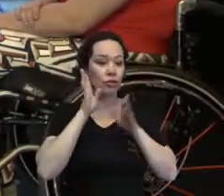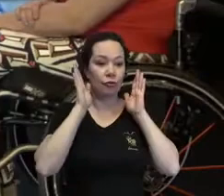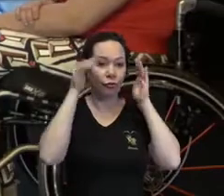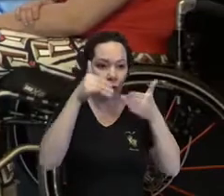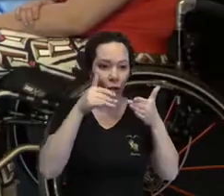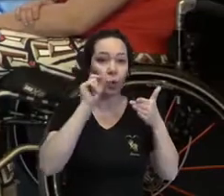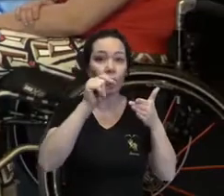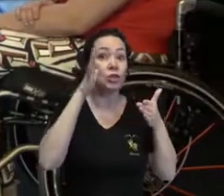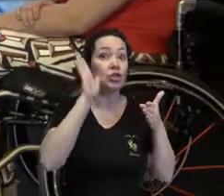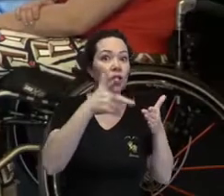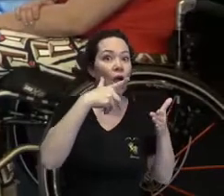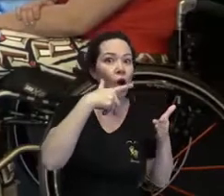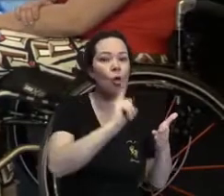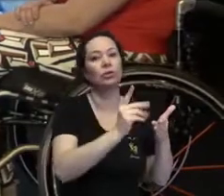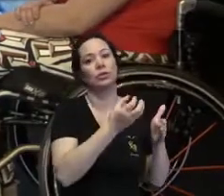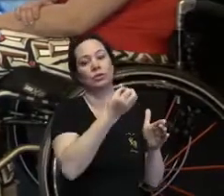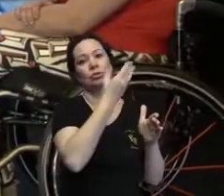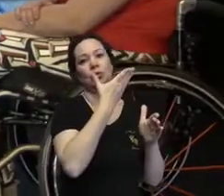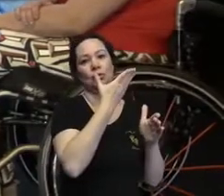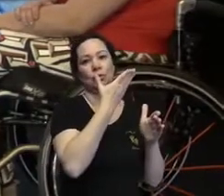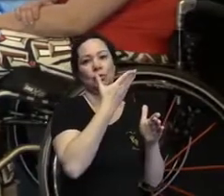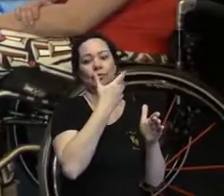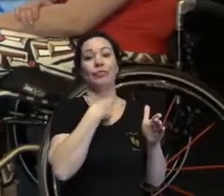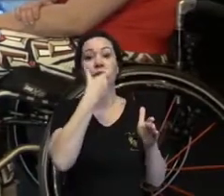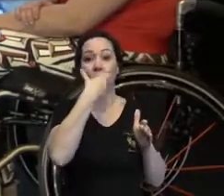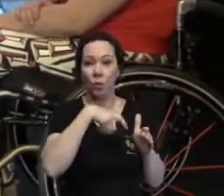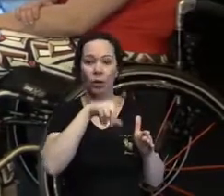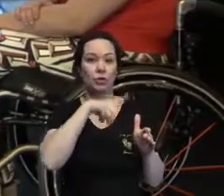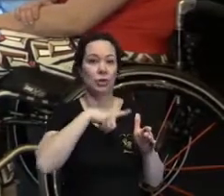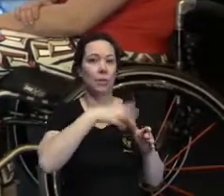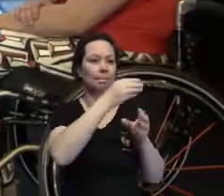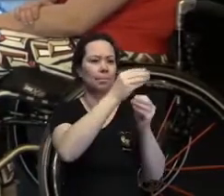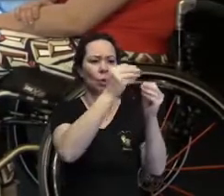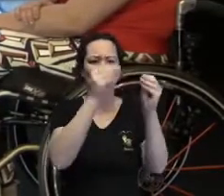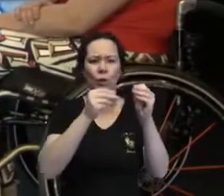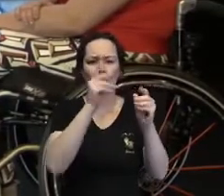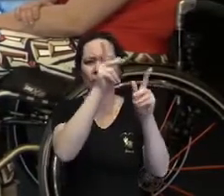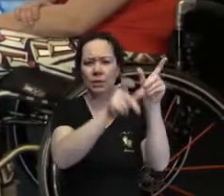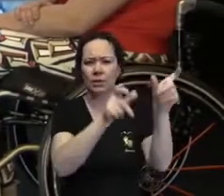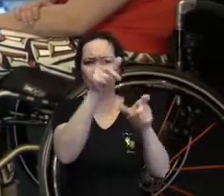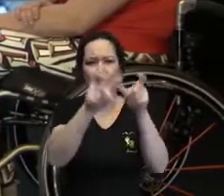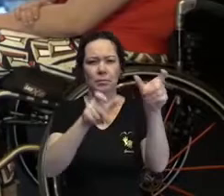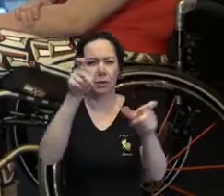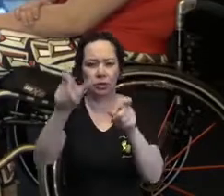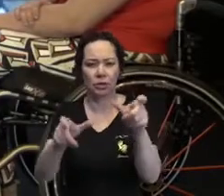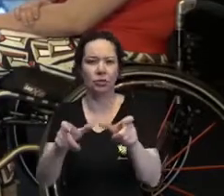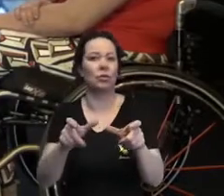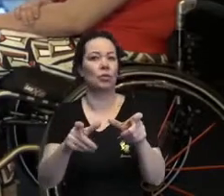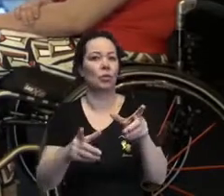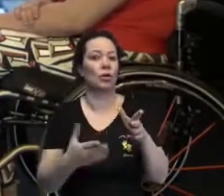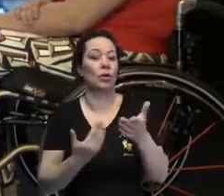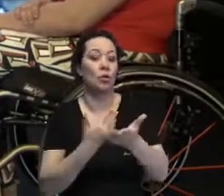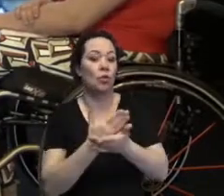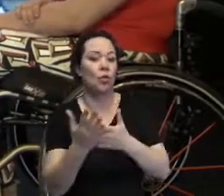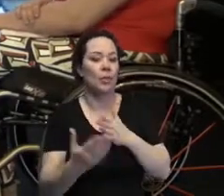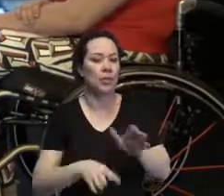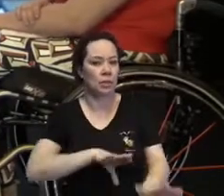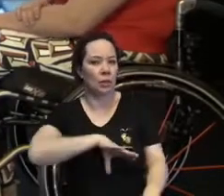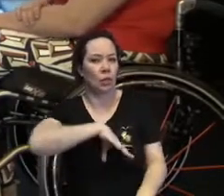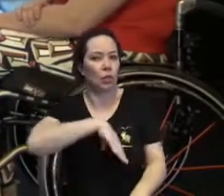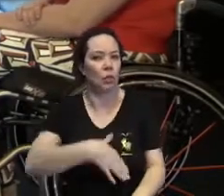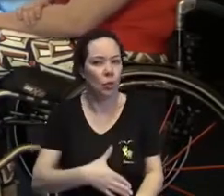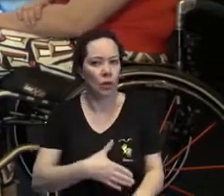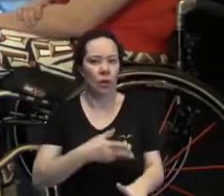gente conquistou de bom. Eu acho que tem muita gente criando coragem para se expor, para